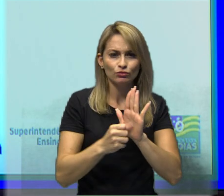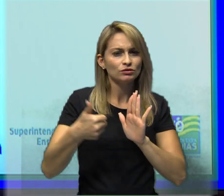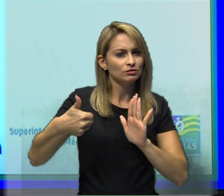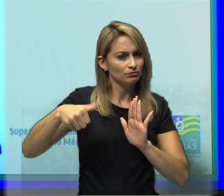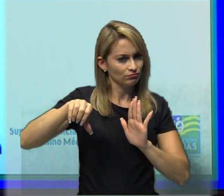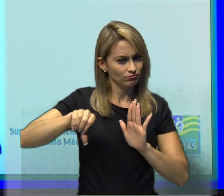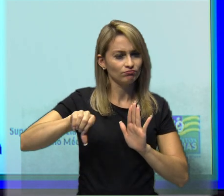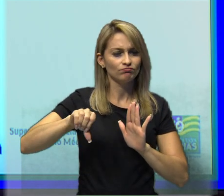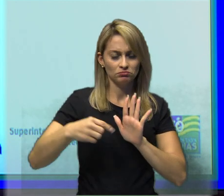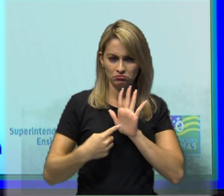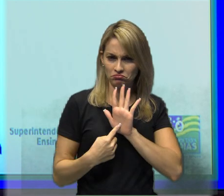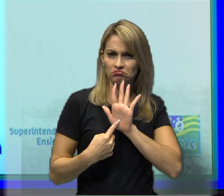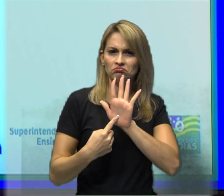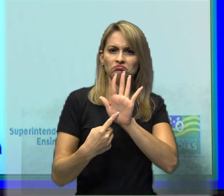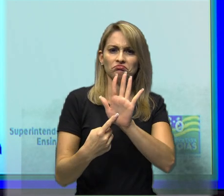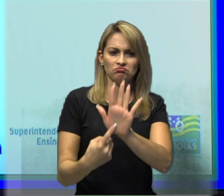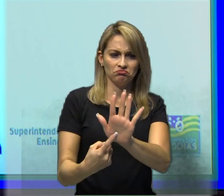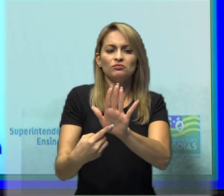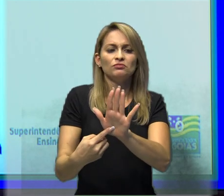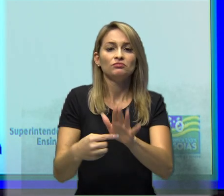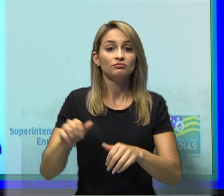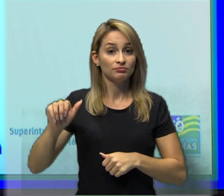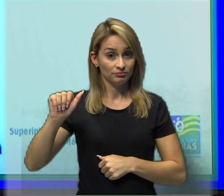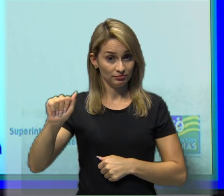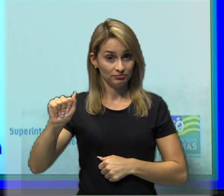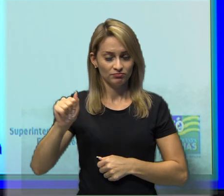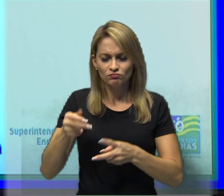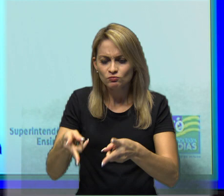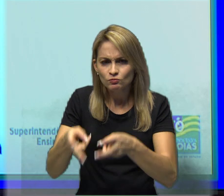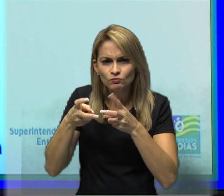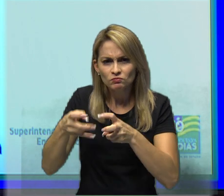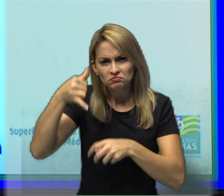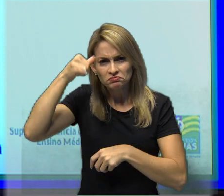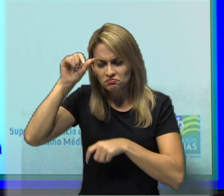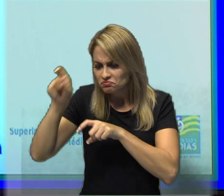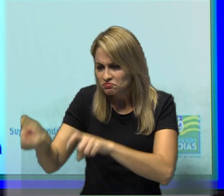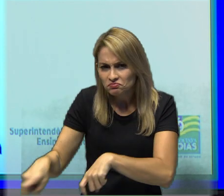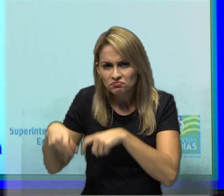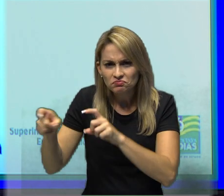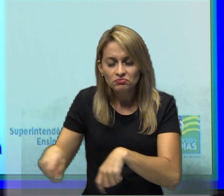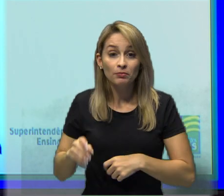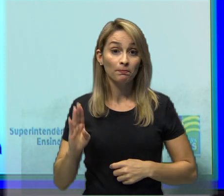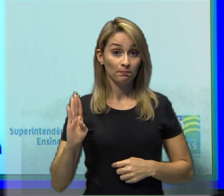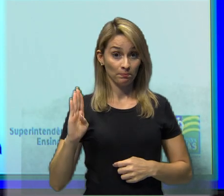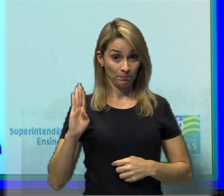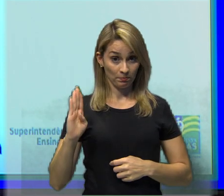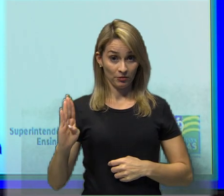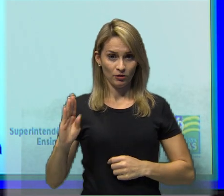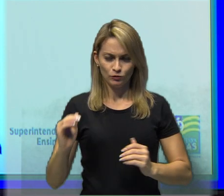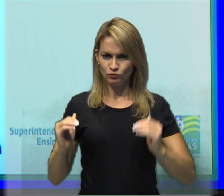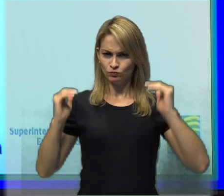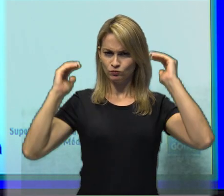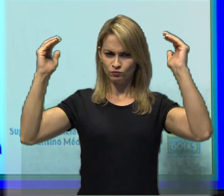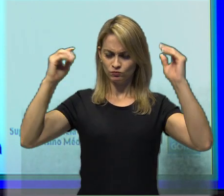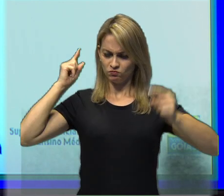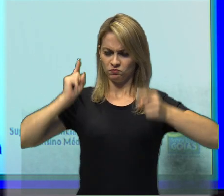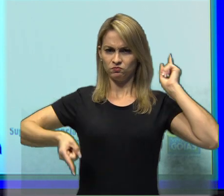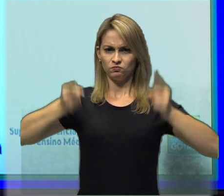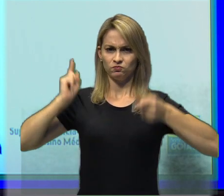letra B, bravura senhorial, letra C, resistência cultural, letra D,